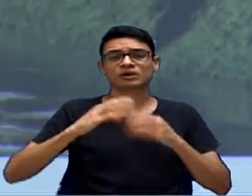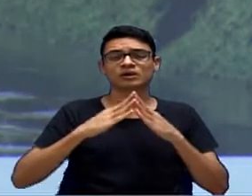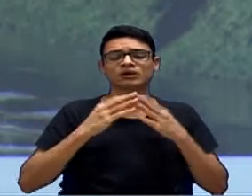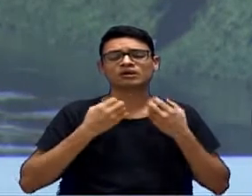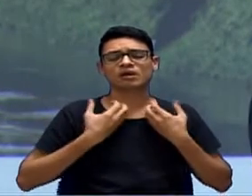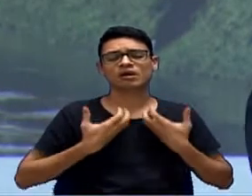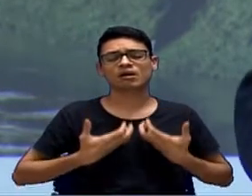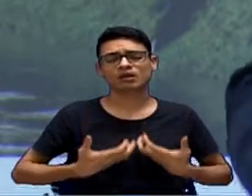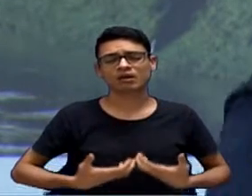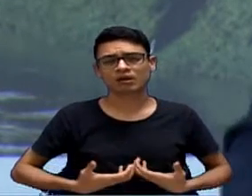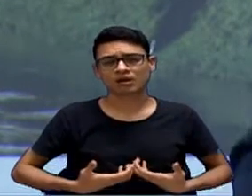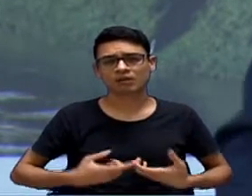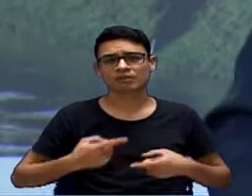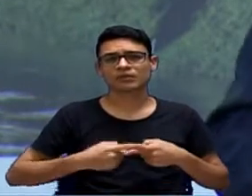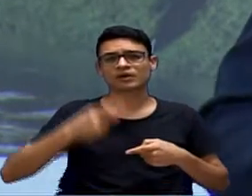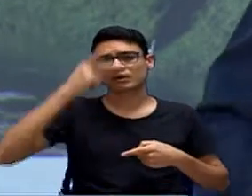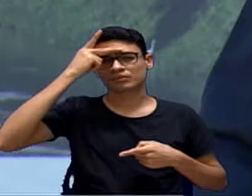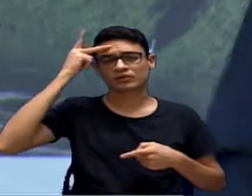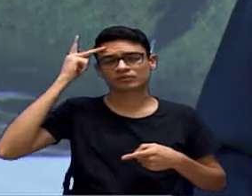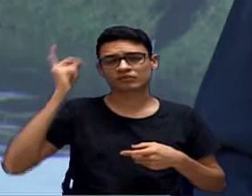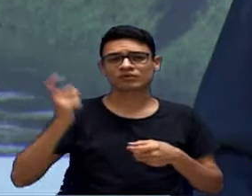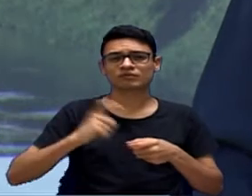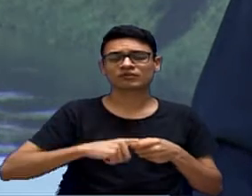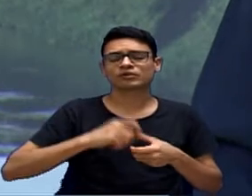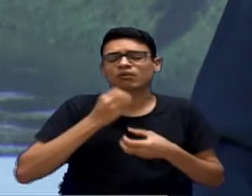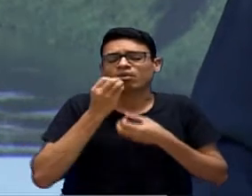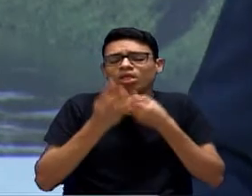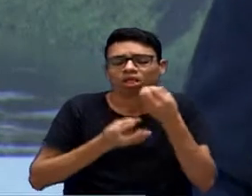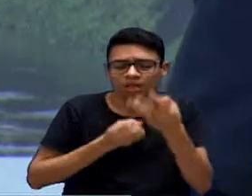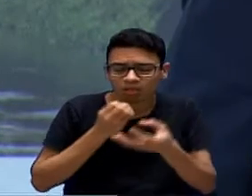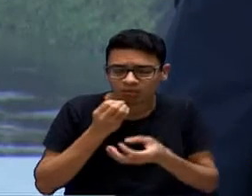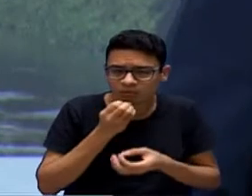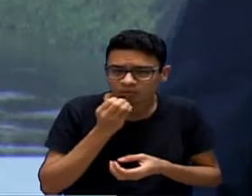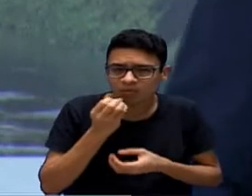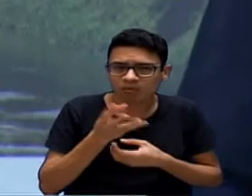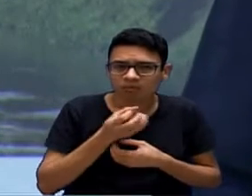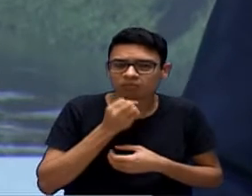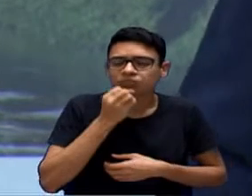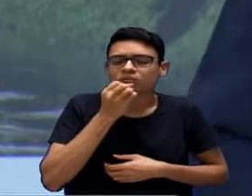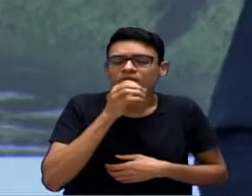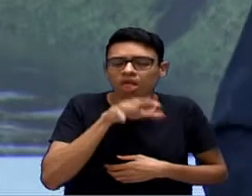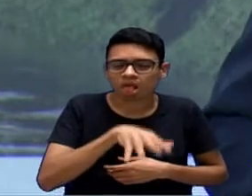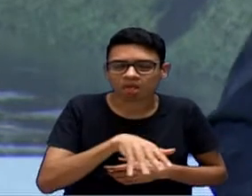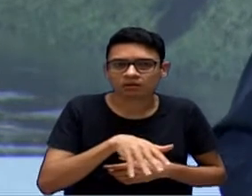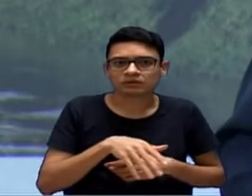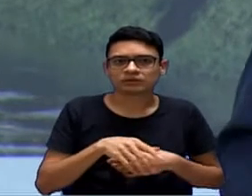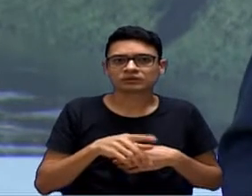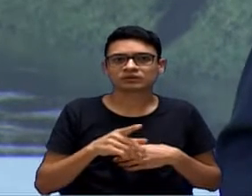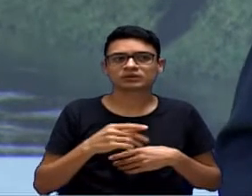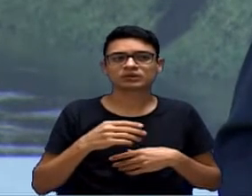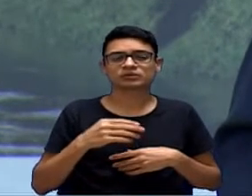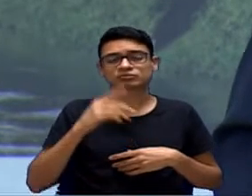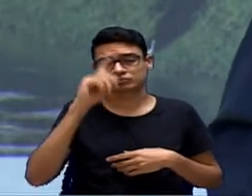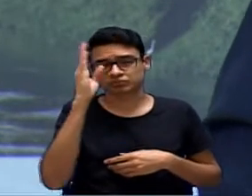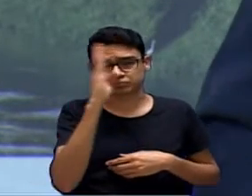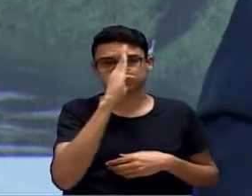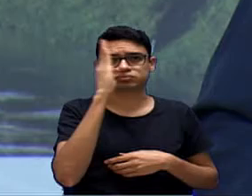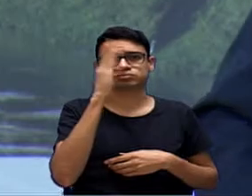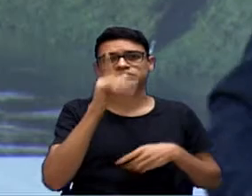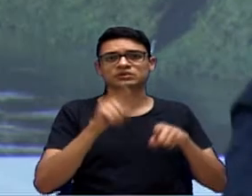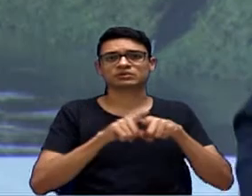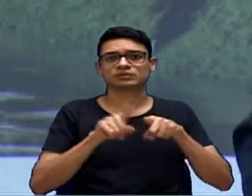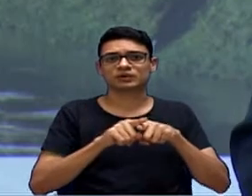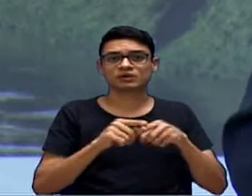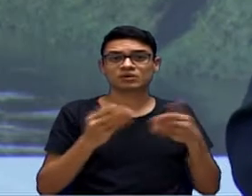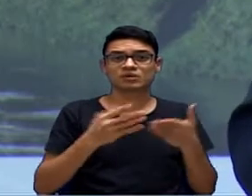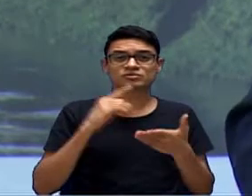faz hemodiários você volta vomitando, você volta com tontura, e fazendo isso aí em Itu, agora o nosso Estado, os deputados que